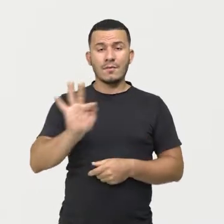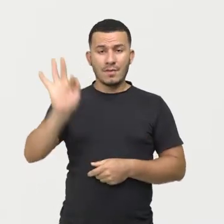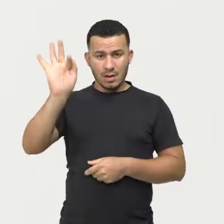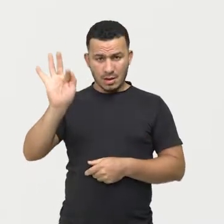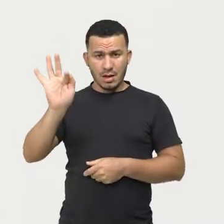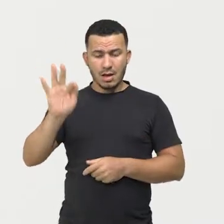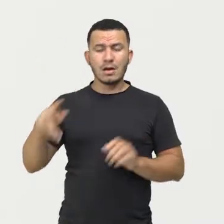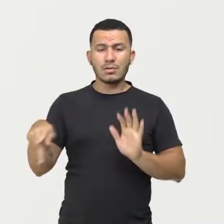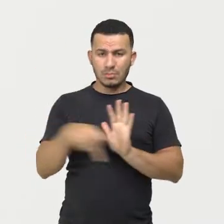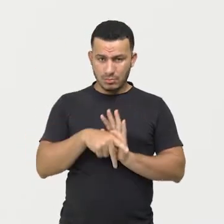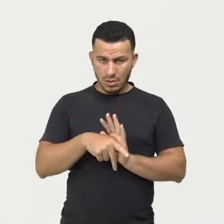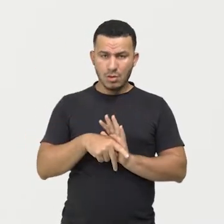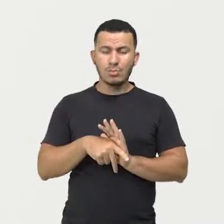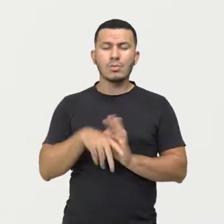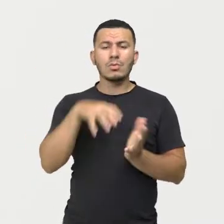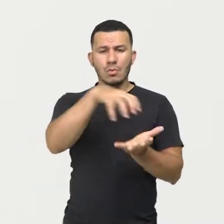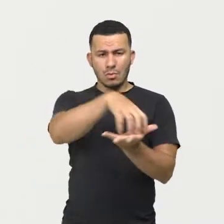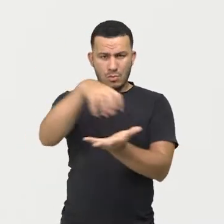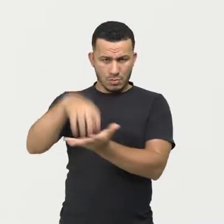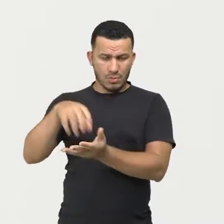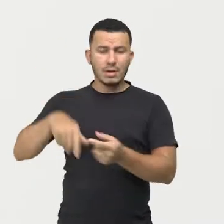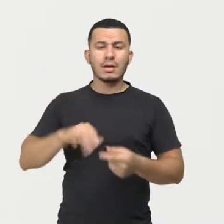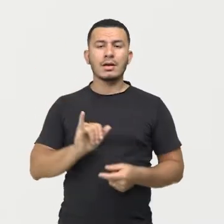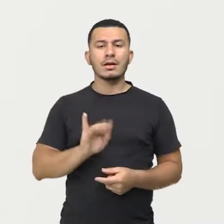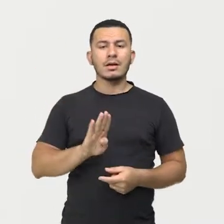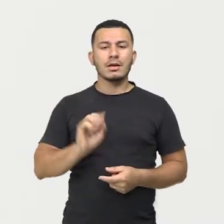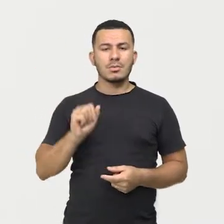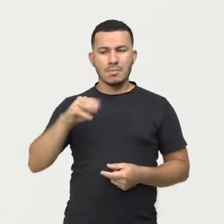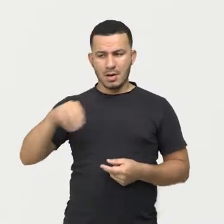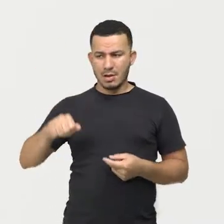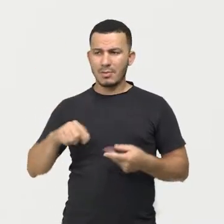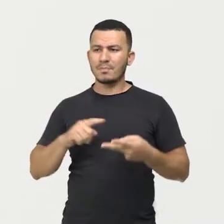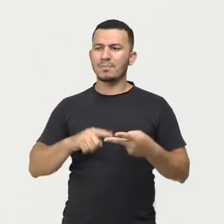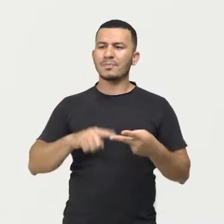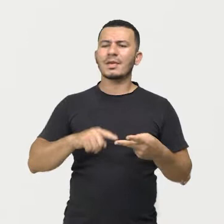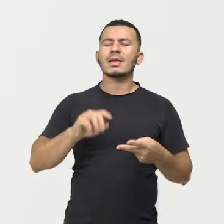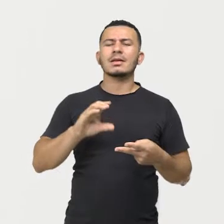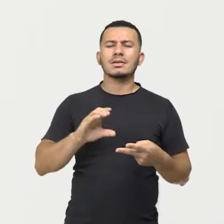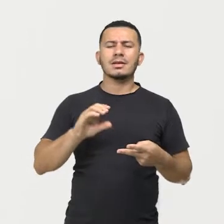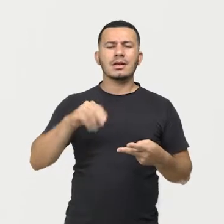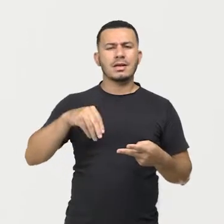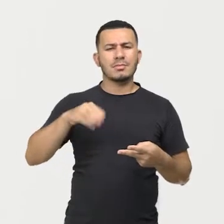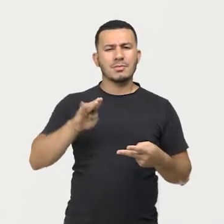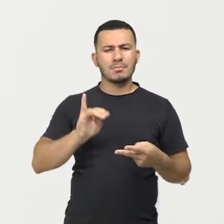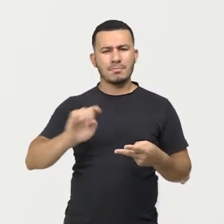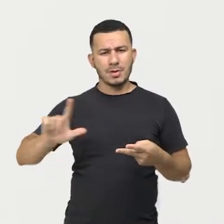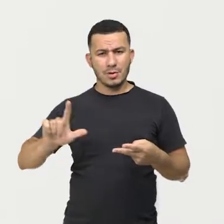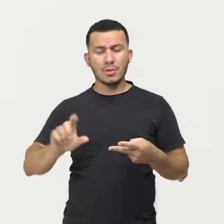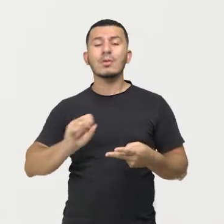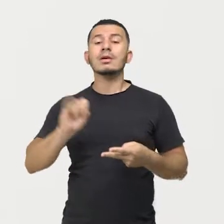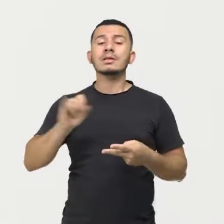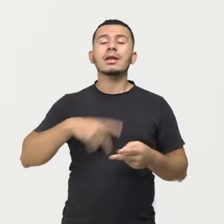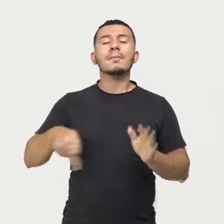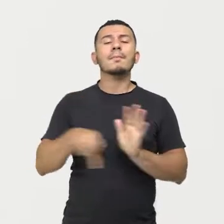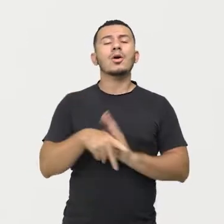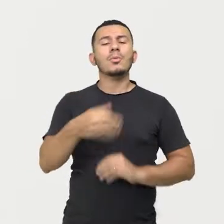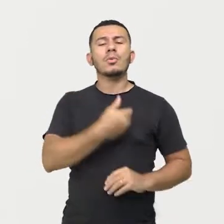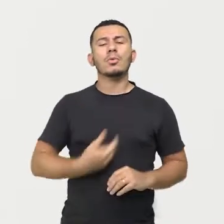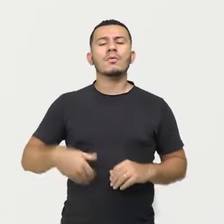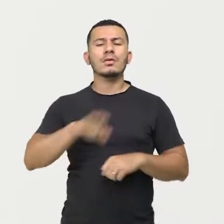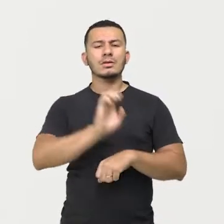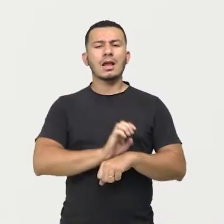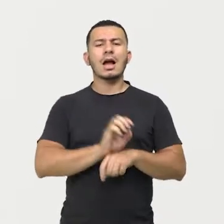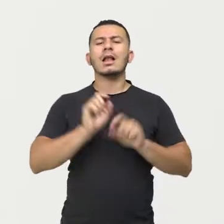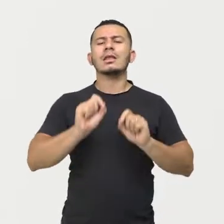as unidades de conservação? É o IBAMA e o ICMBio. Se for uma unidade de conservação estadual, quem é que